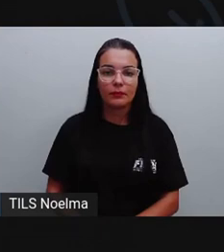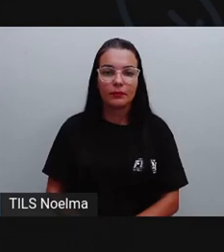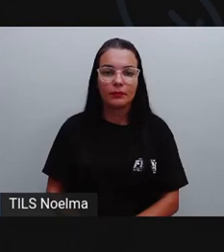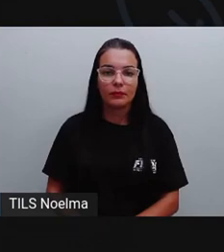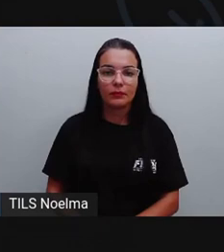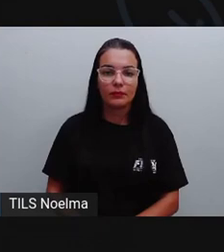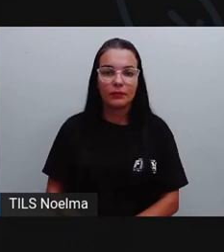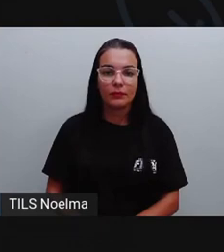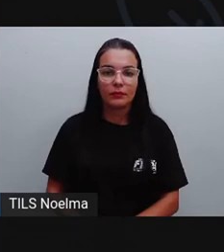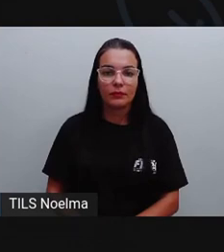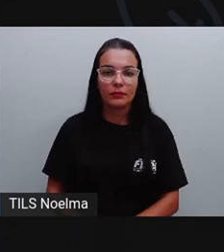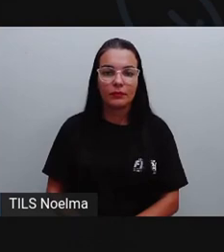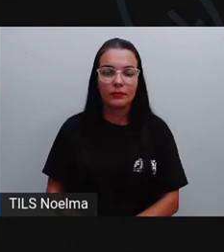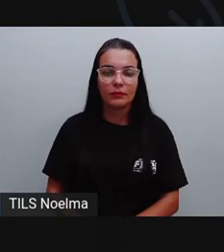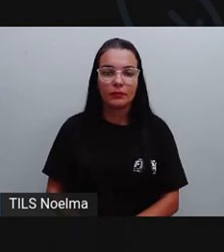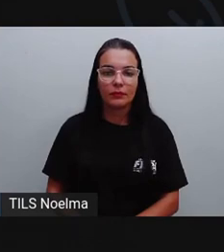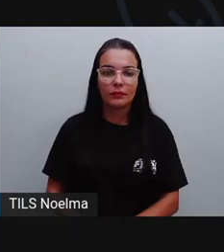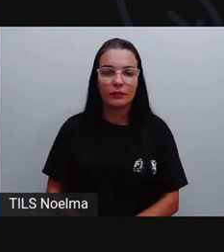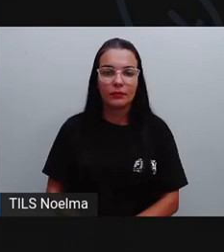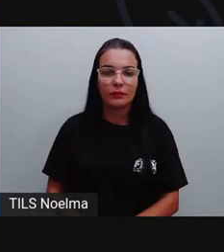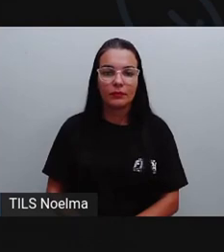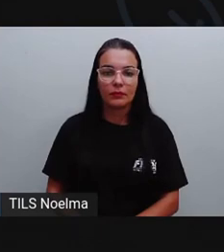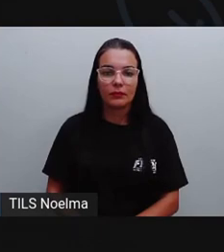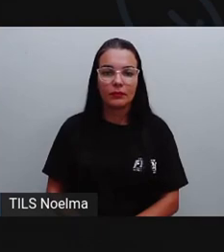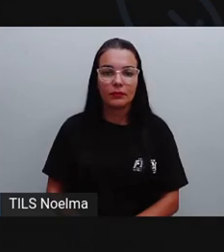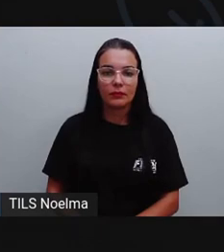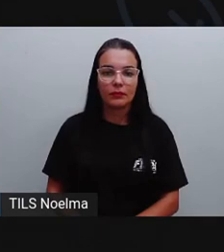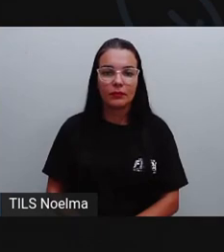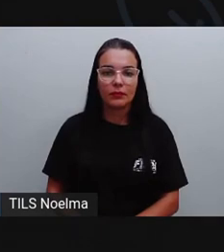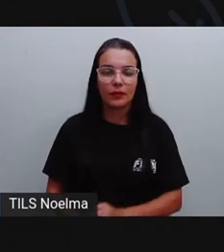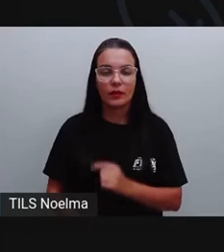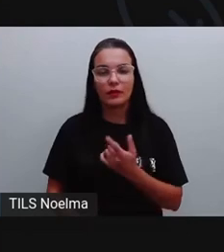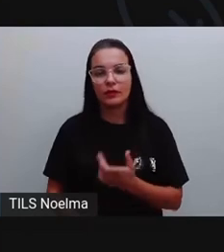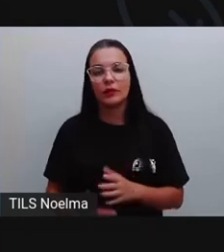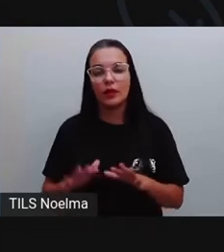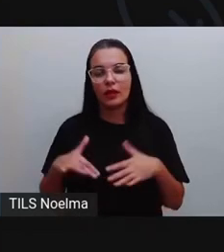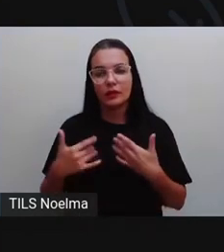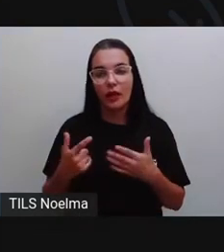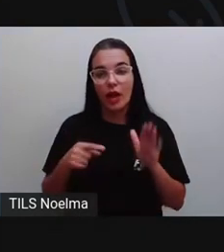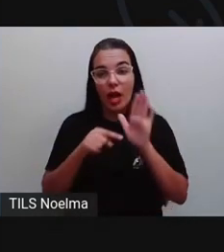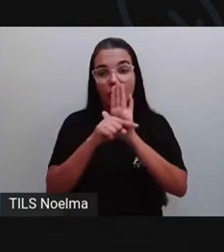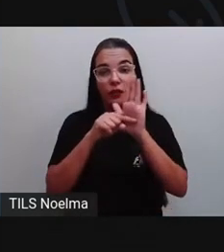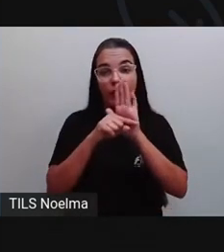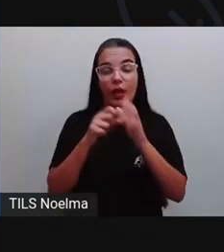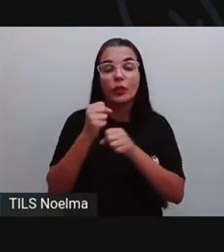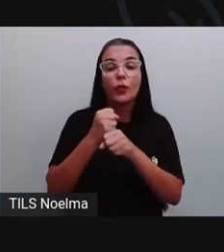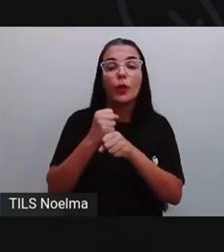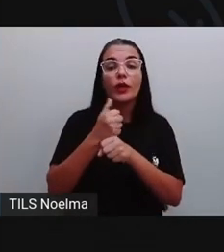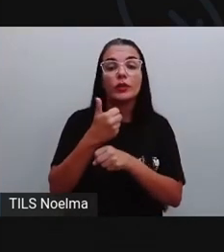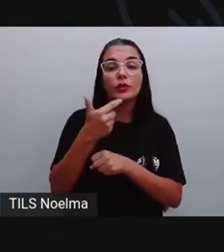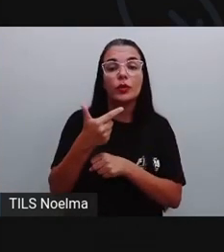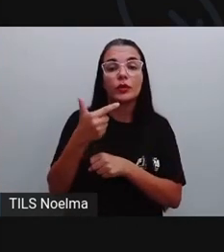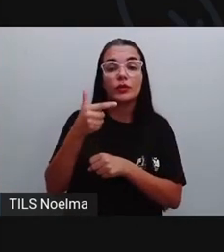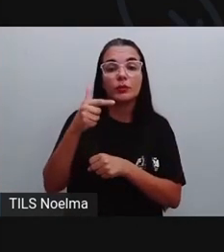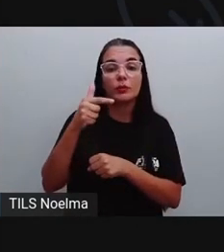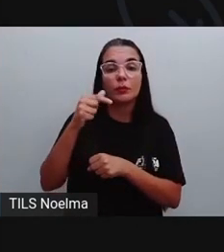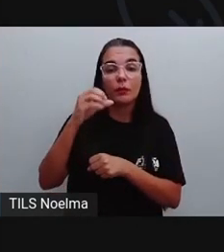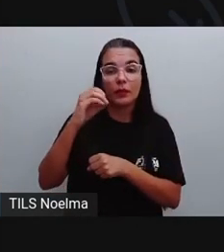Vírgula embaixo de vírgula. 4 menos 3, 1. A diferença de 14